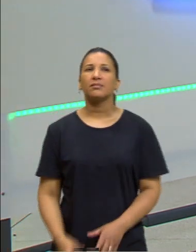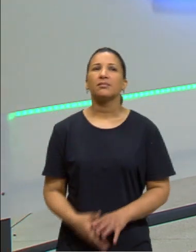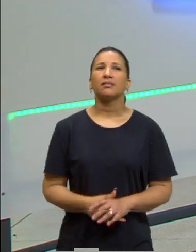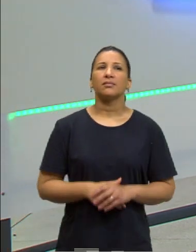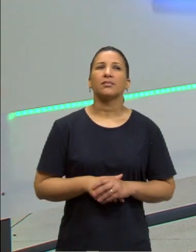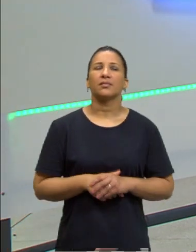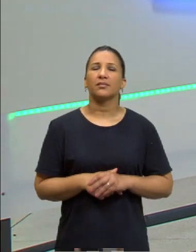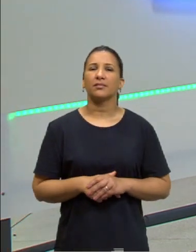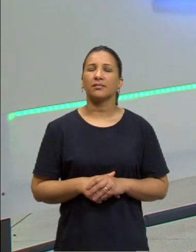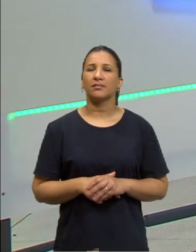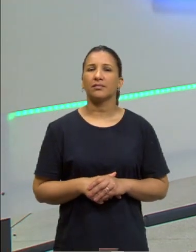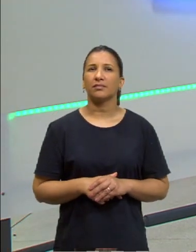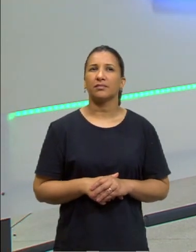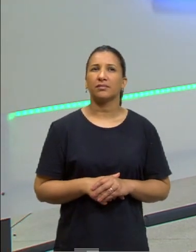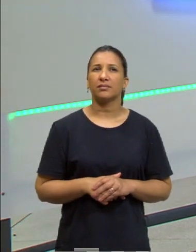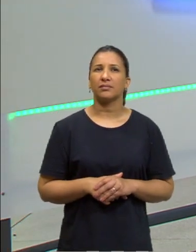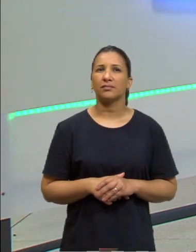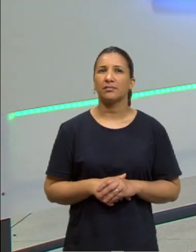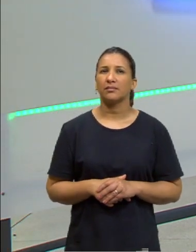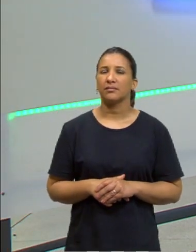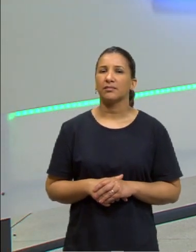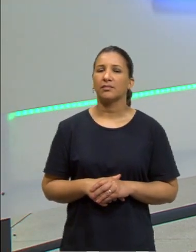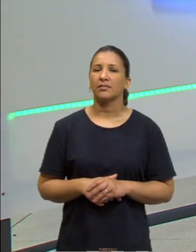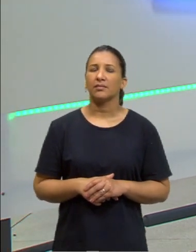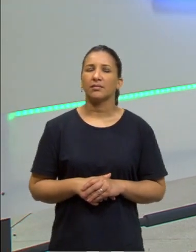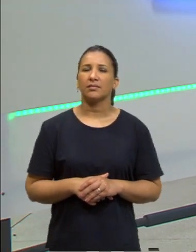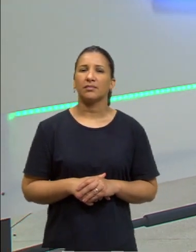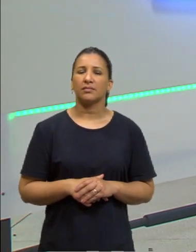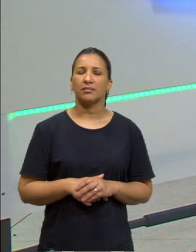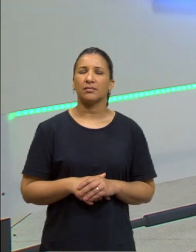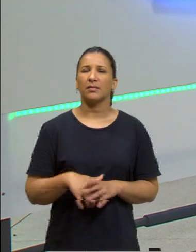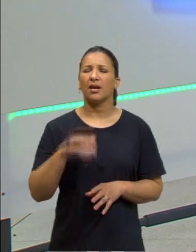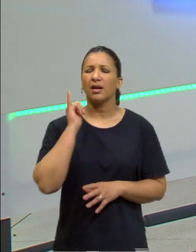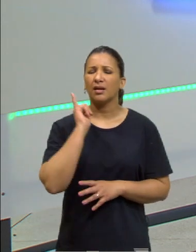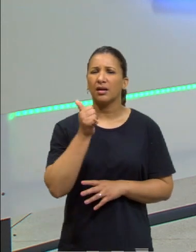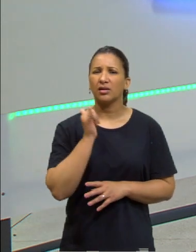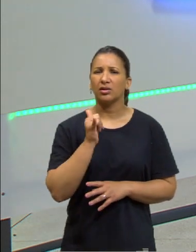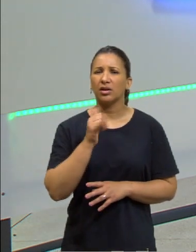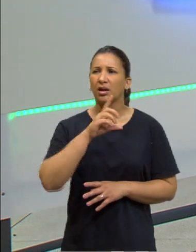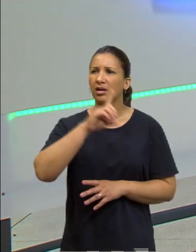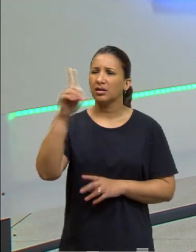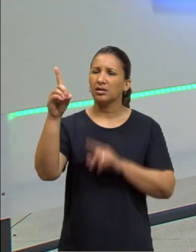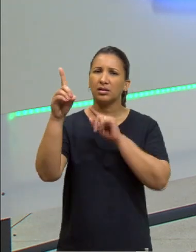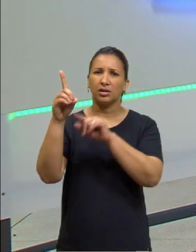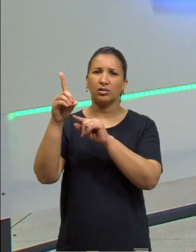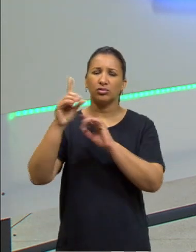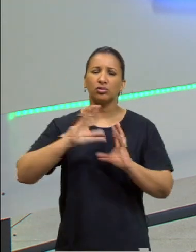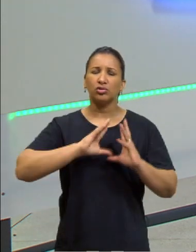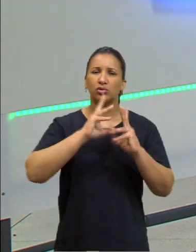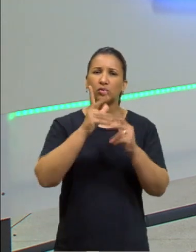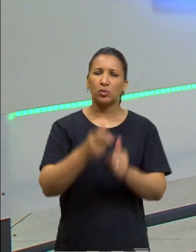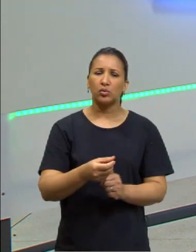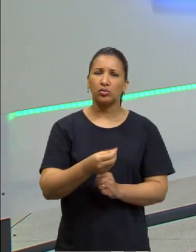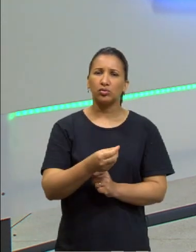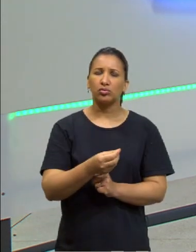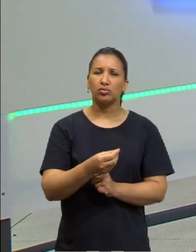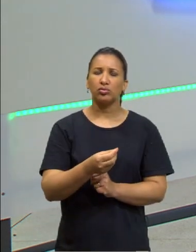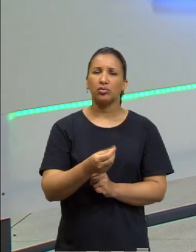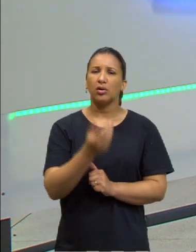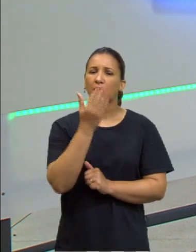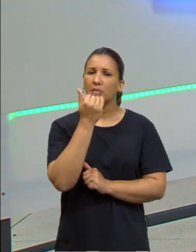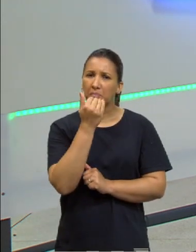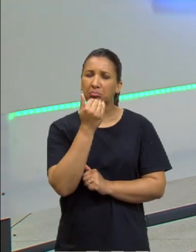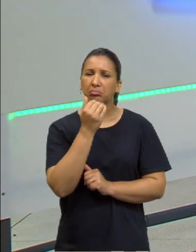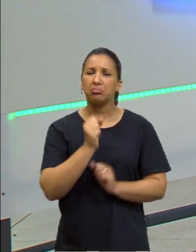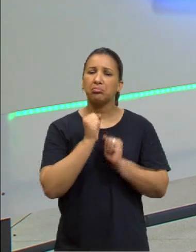Agostinho usa muito bem essa narrativa, Deus disse, de todos os frutos comeréis, menos do fruto da árvore que está no centro do